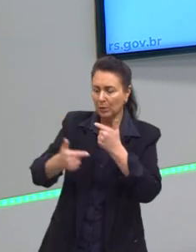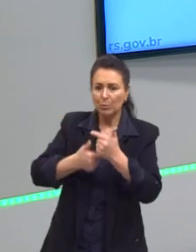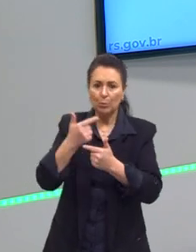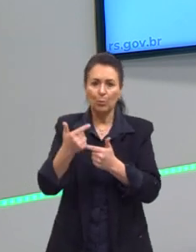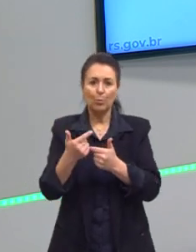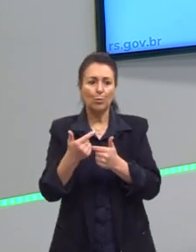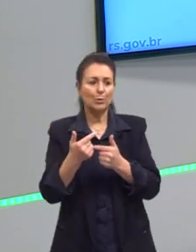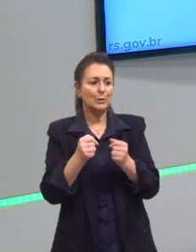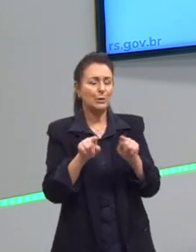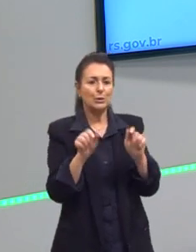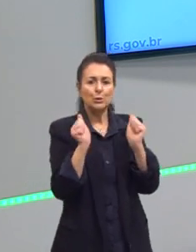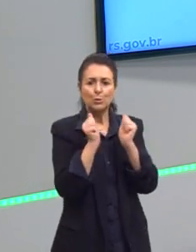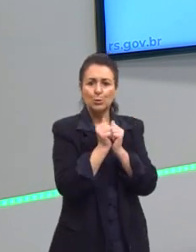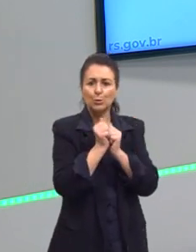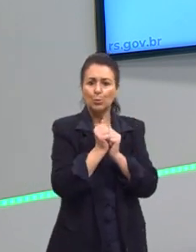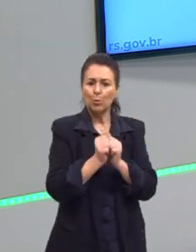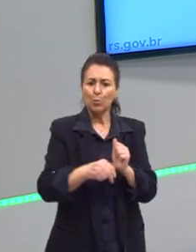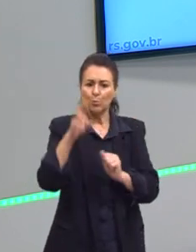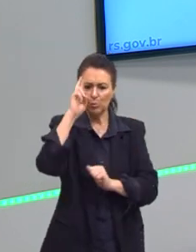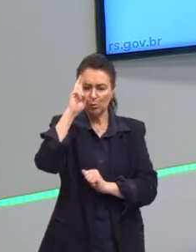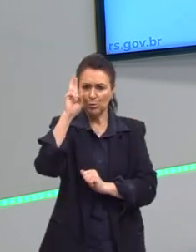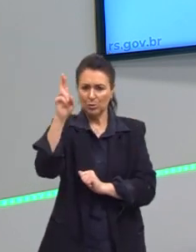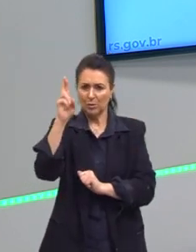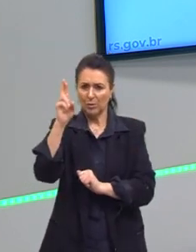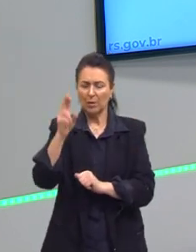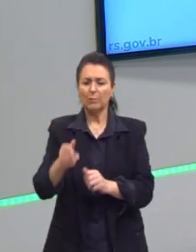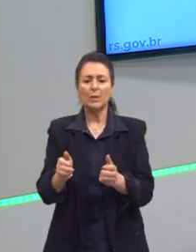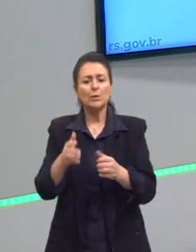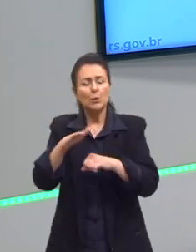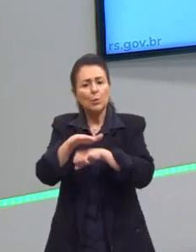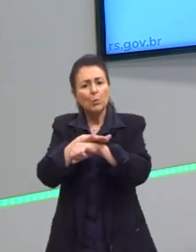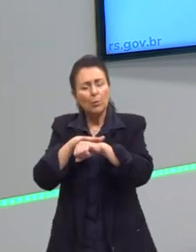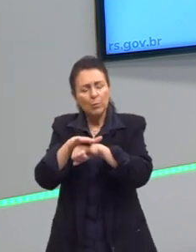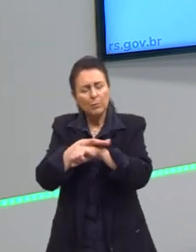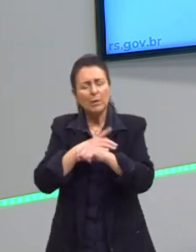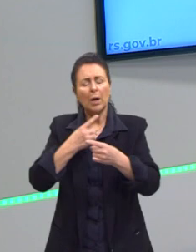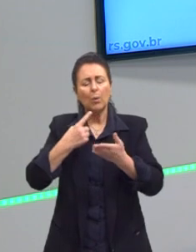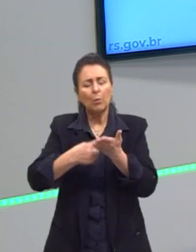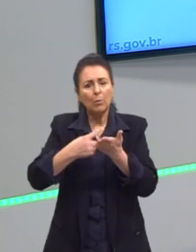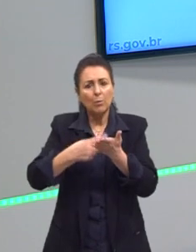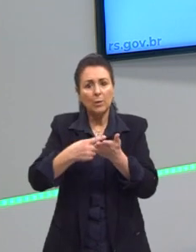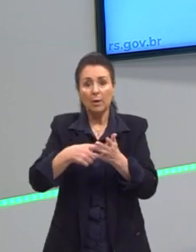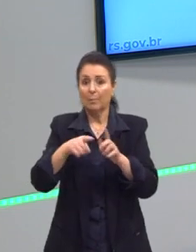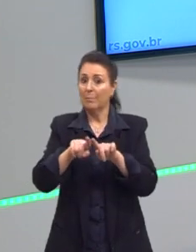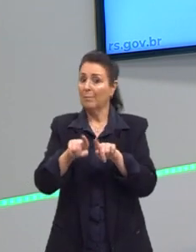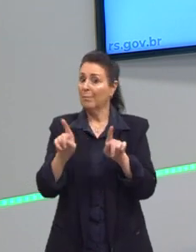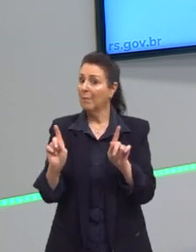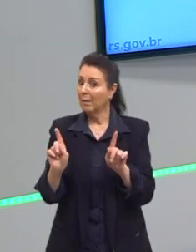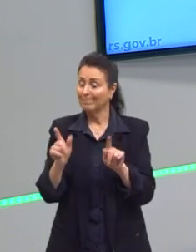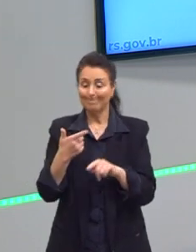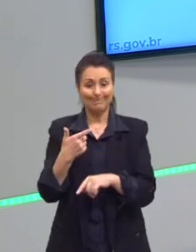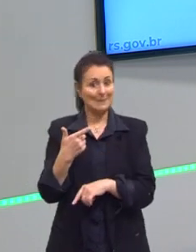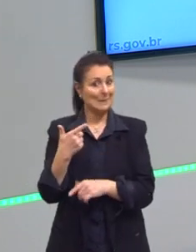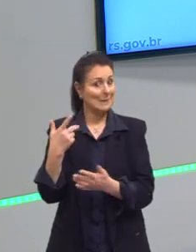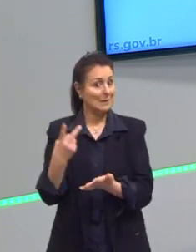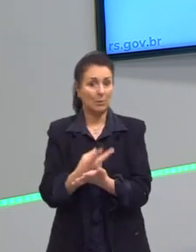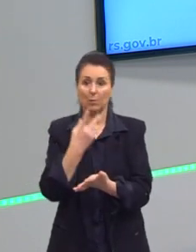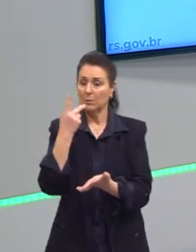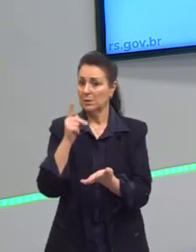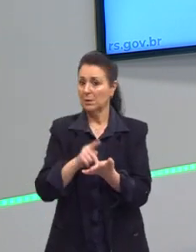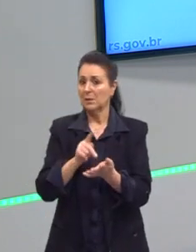patrões um pouco. Era uma reforma dentro do liberalismo. Isso acaba não ocorrendo, não se concretizou.